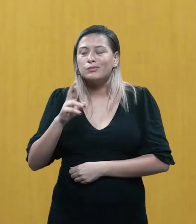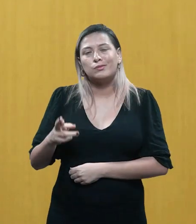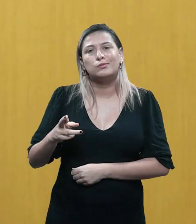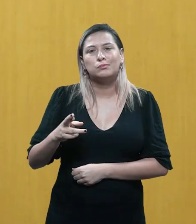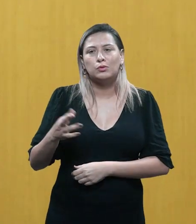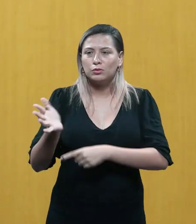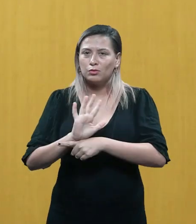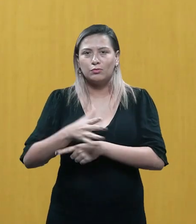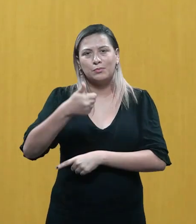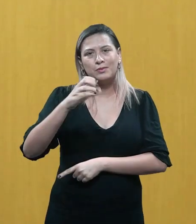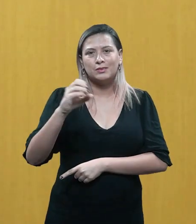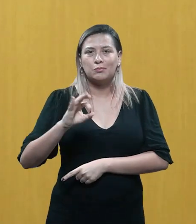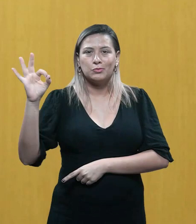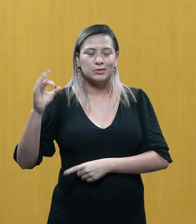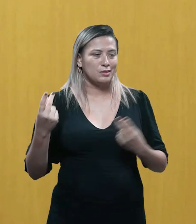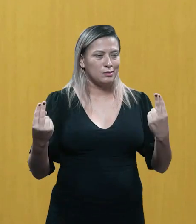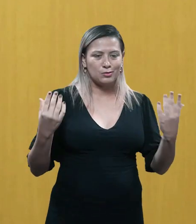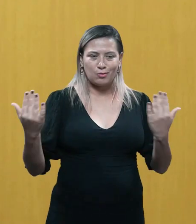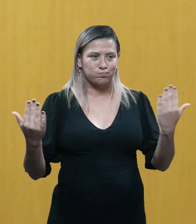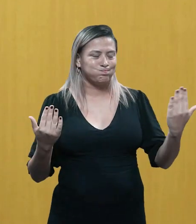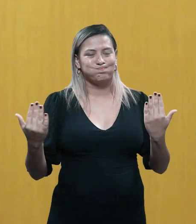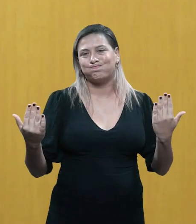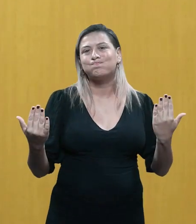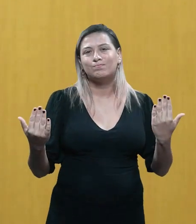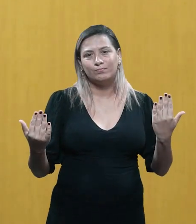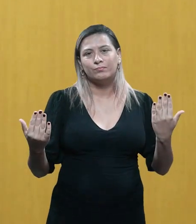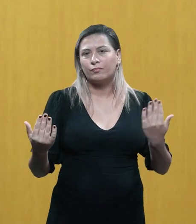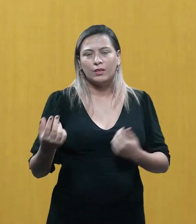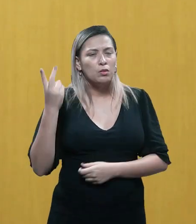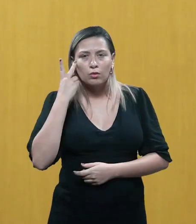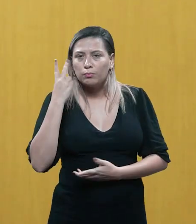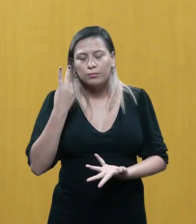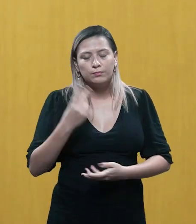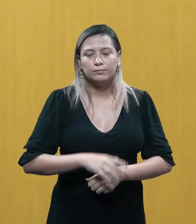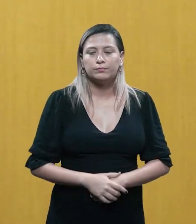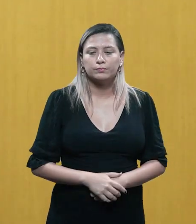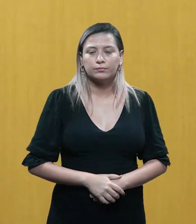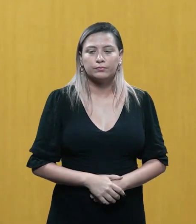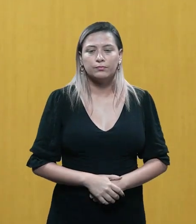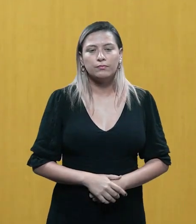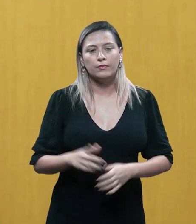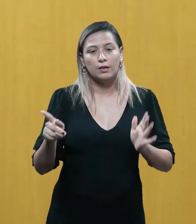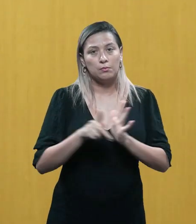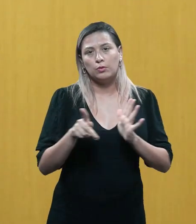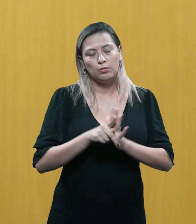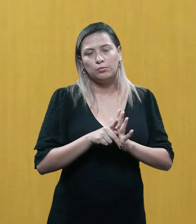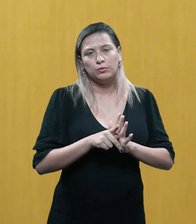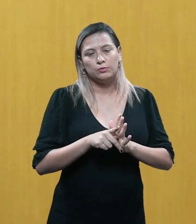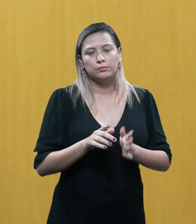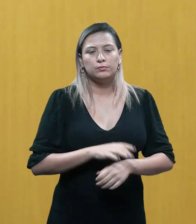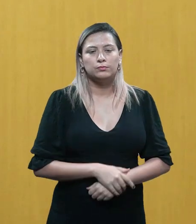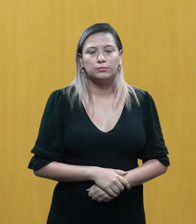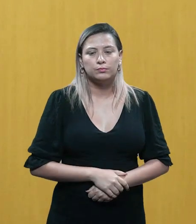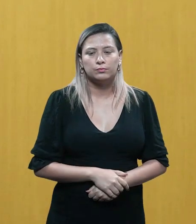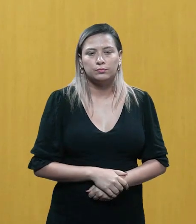encomendado e o resultado do filme não estiver 100% como o que você escreveu. Isso é muito comum, é